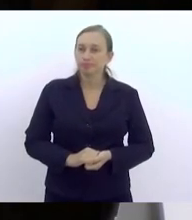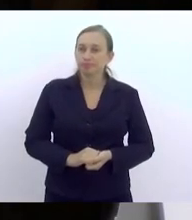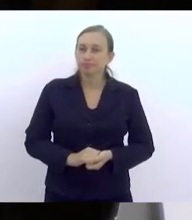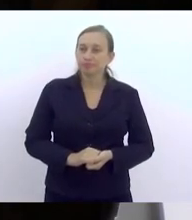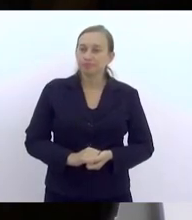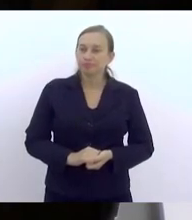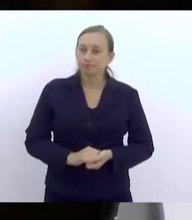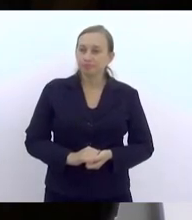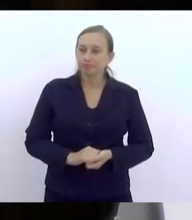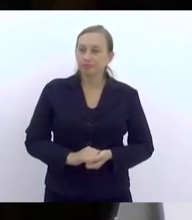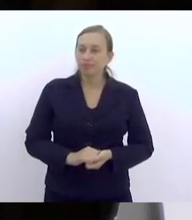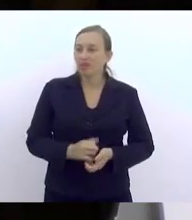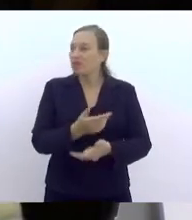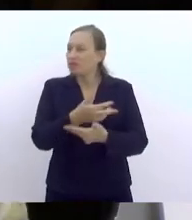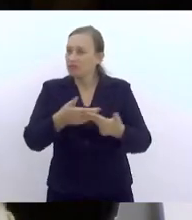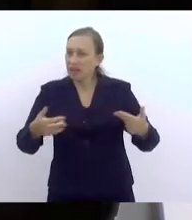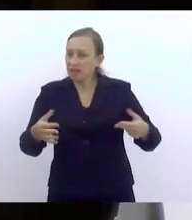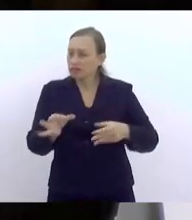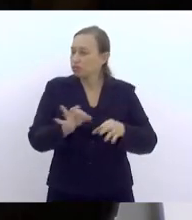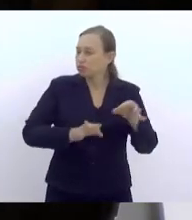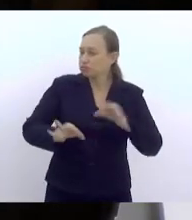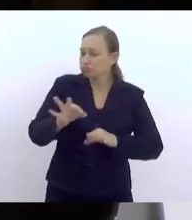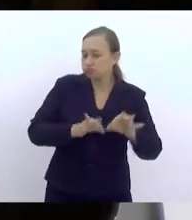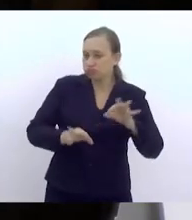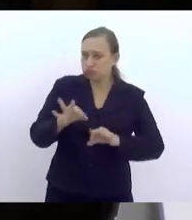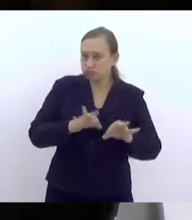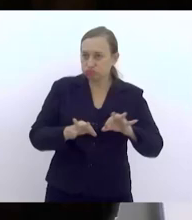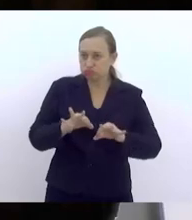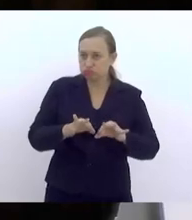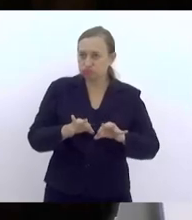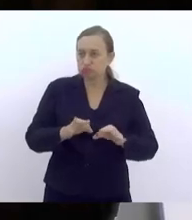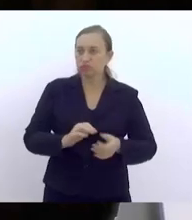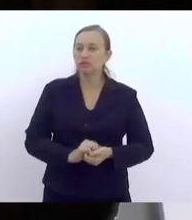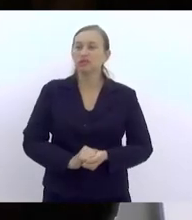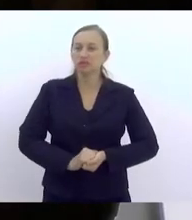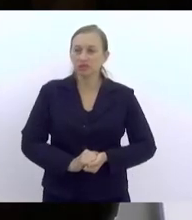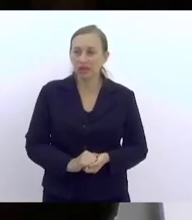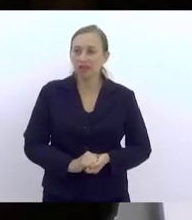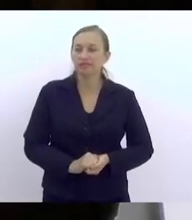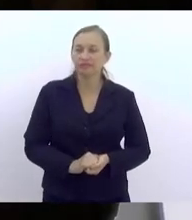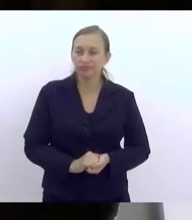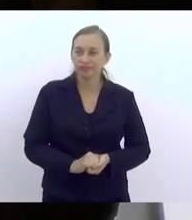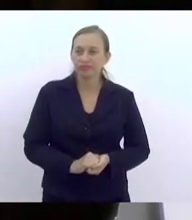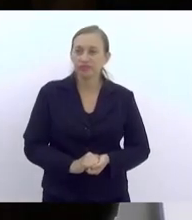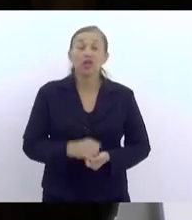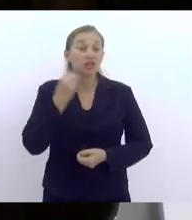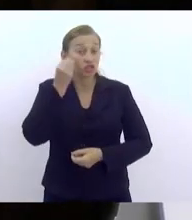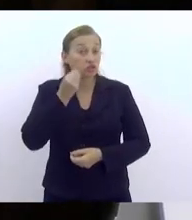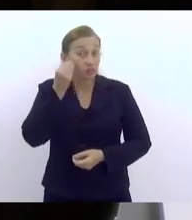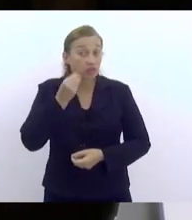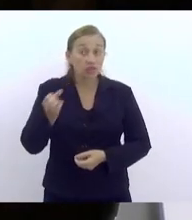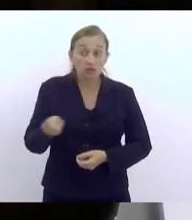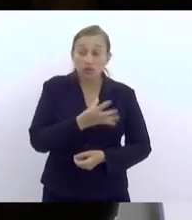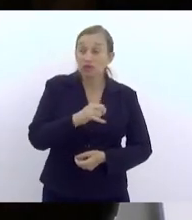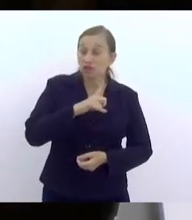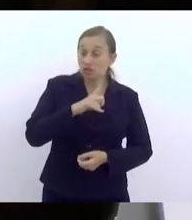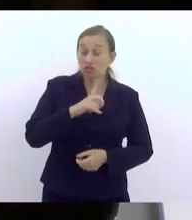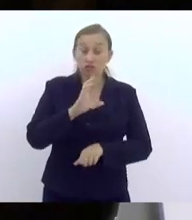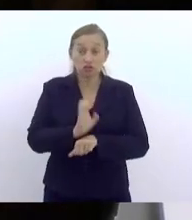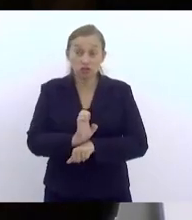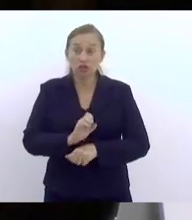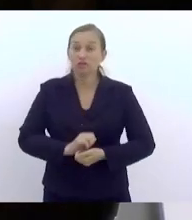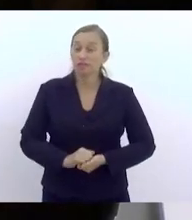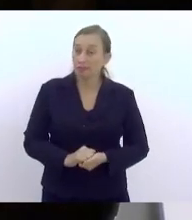enxurrada de programas e projetos, muitas vezes, nas experiências mais recentes que eu tive do Estado,